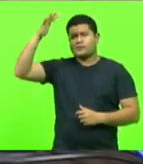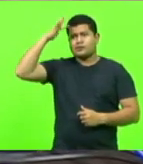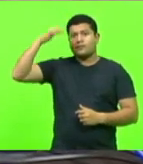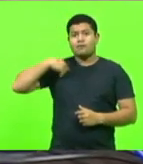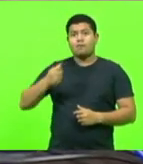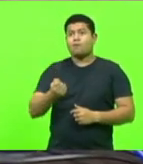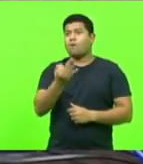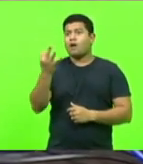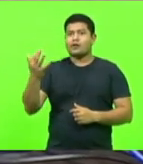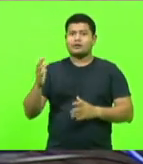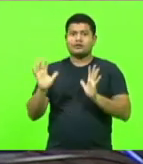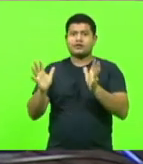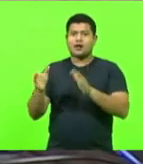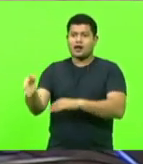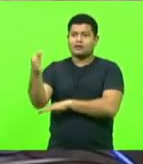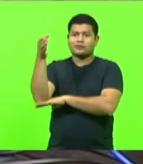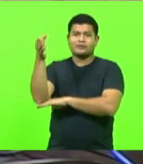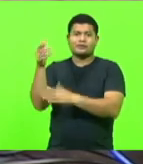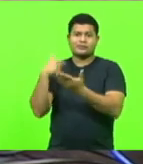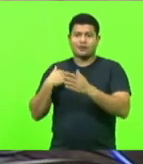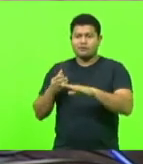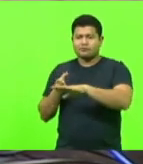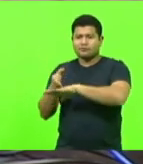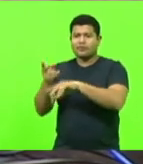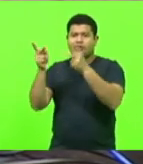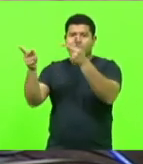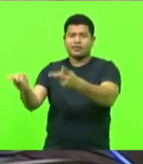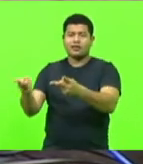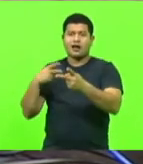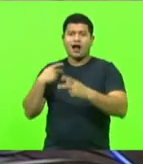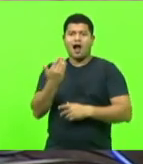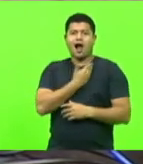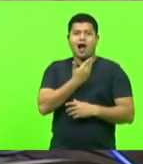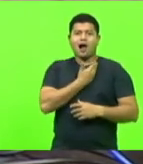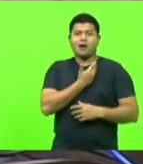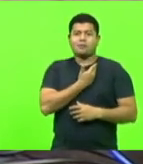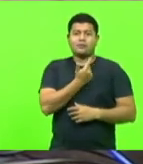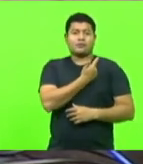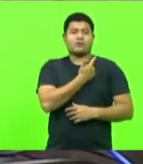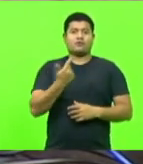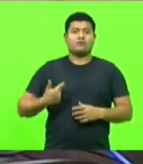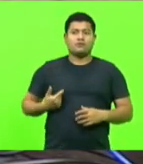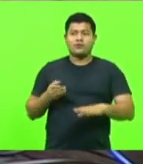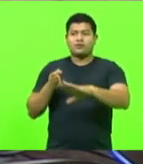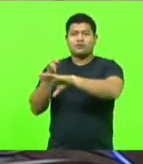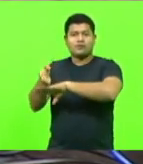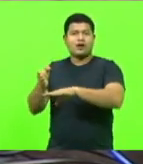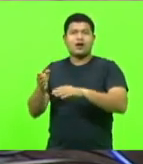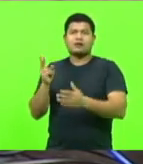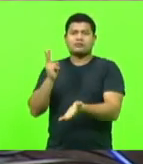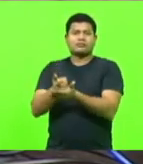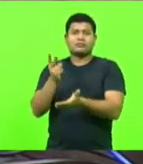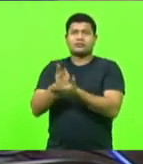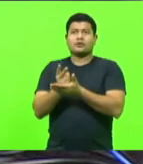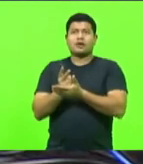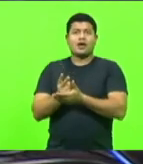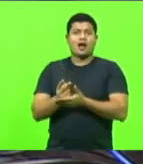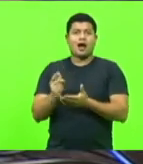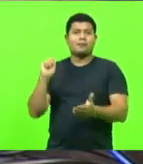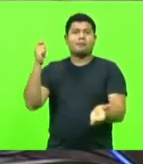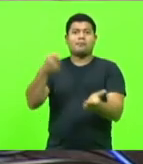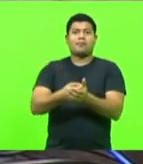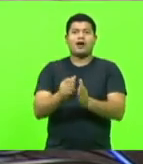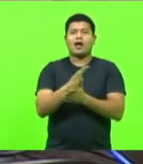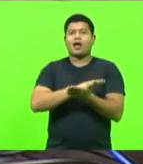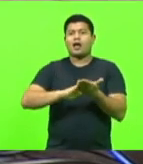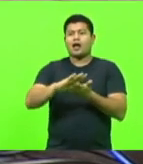camaradas e de amigos do governo devem se hospedar por lá com um custo de zero reais.